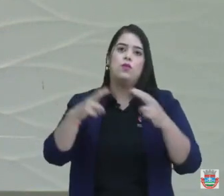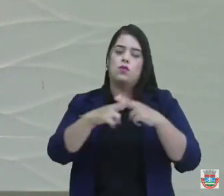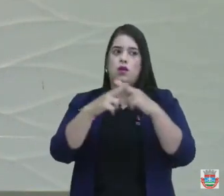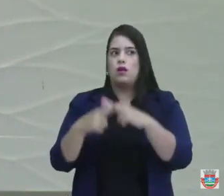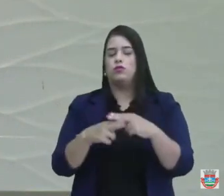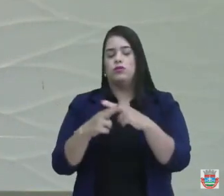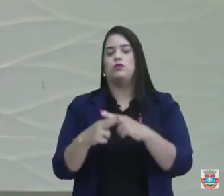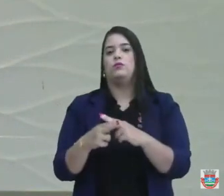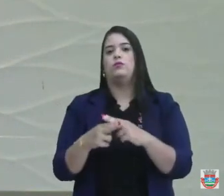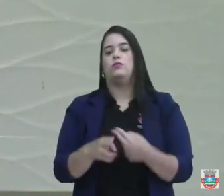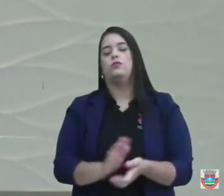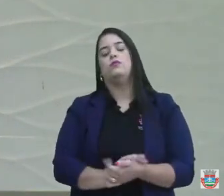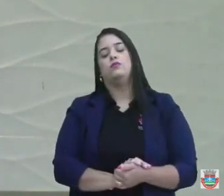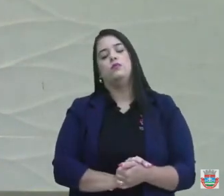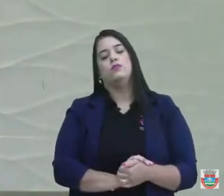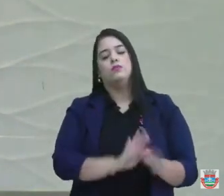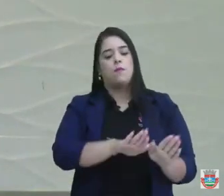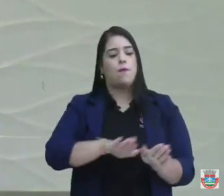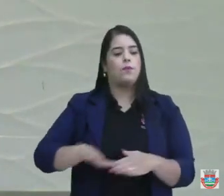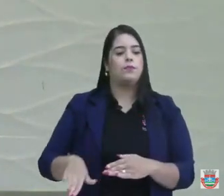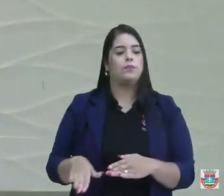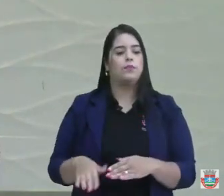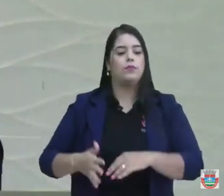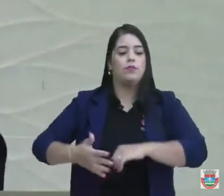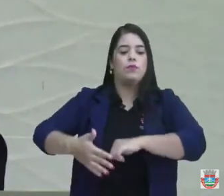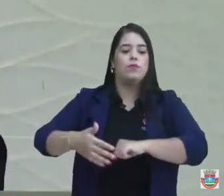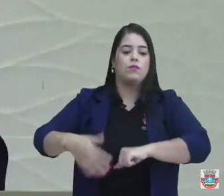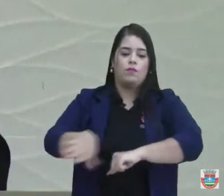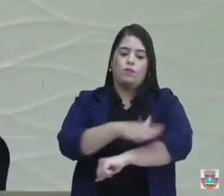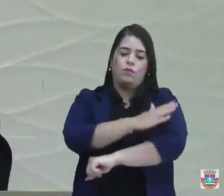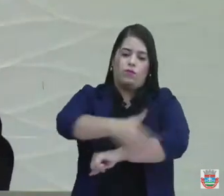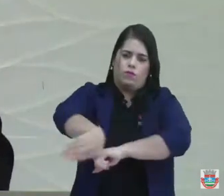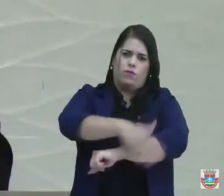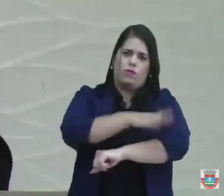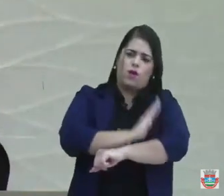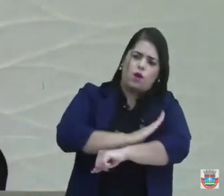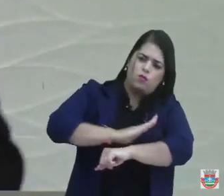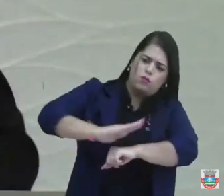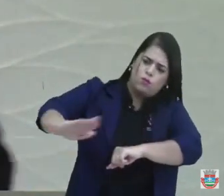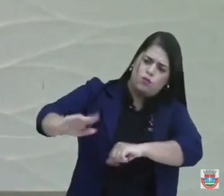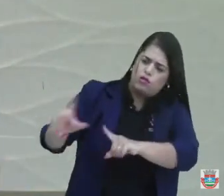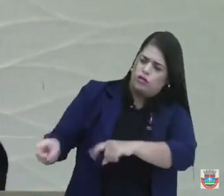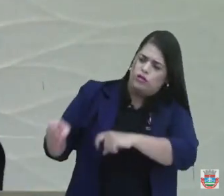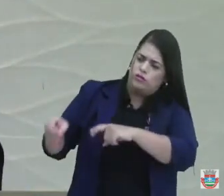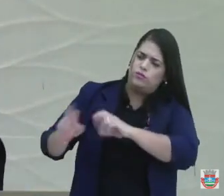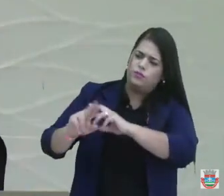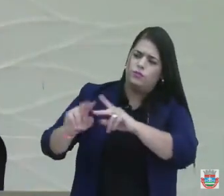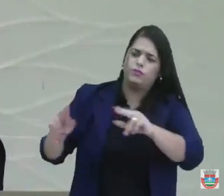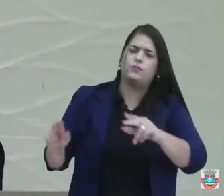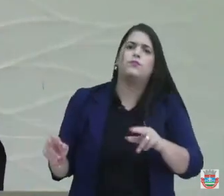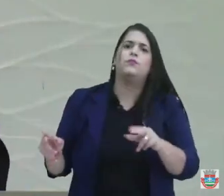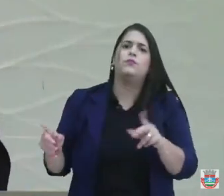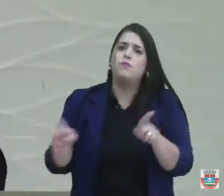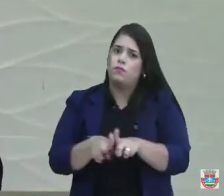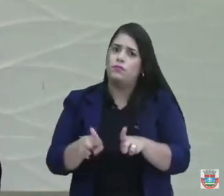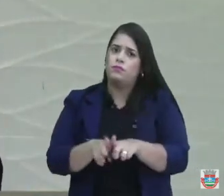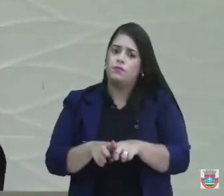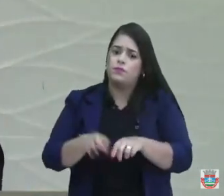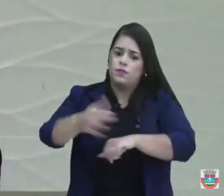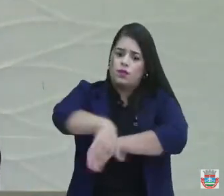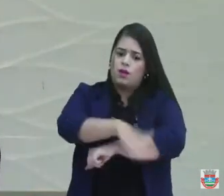Deixamos aí, para calçamento de queimada grande, na pimenta, em Espírito Santo, inclusive a rua da Jurema,